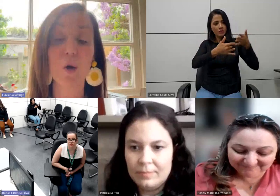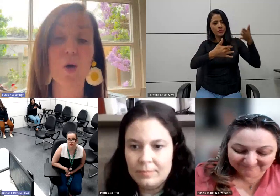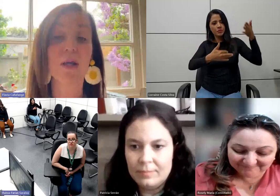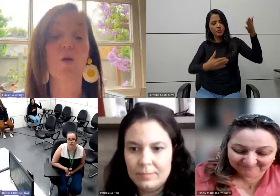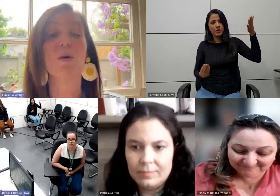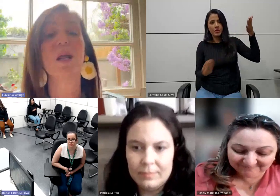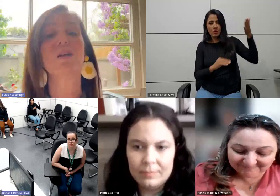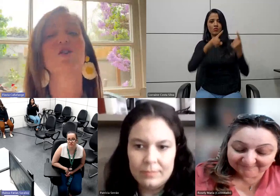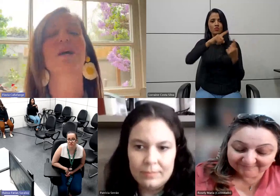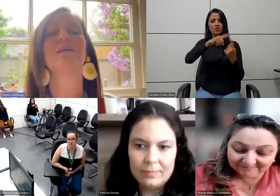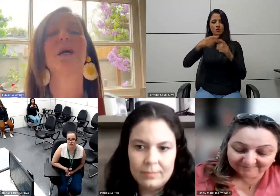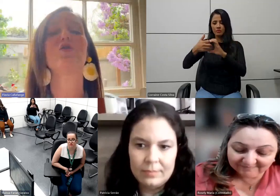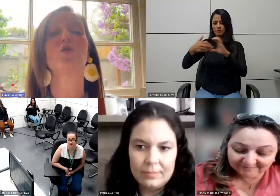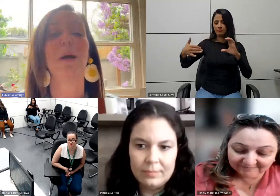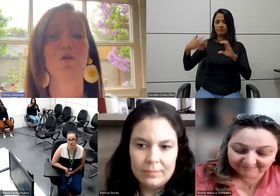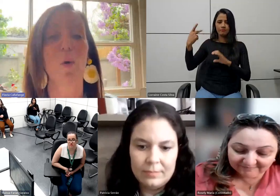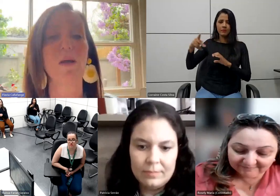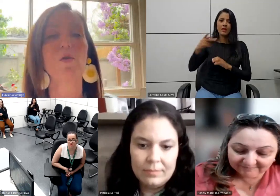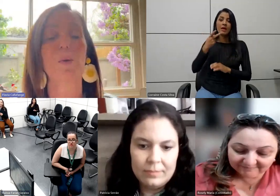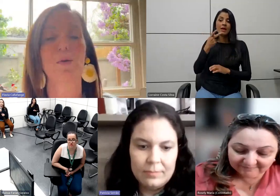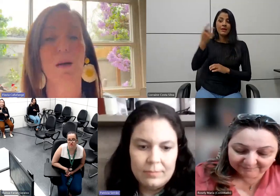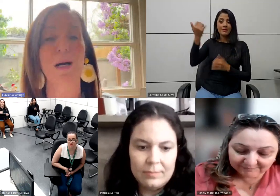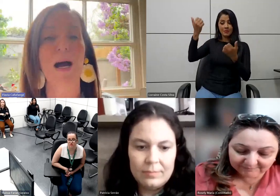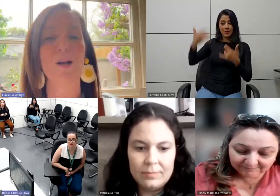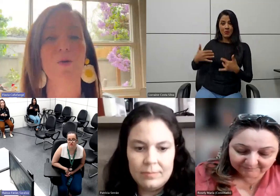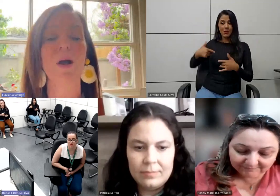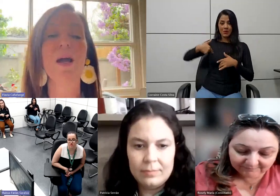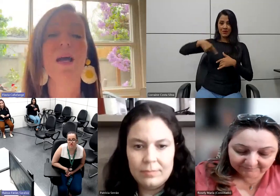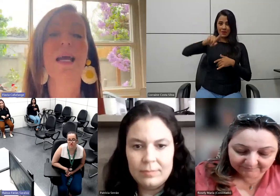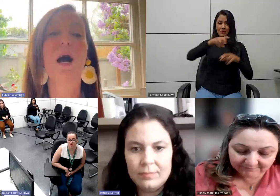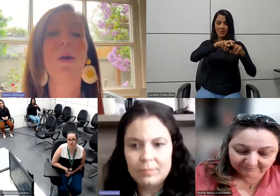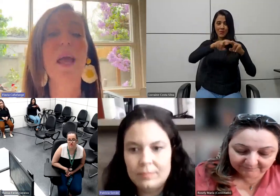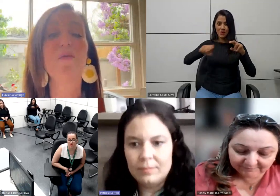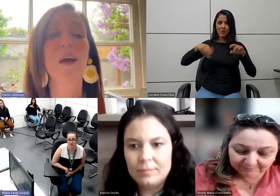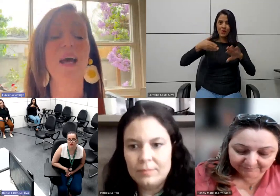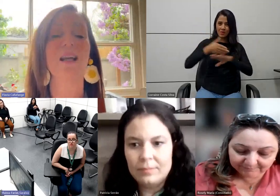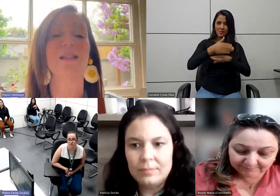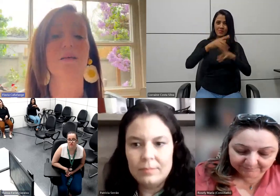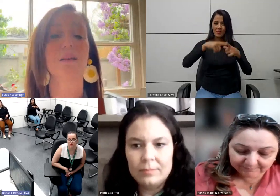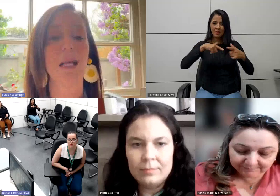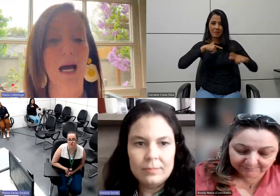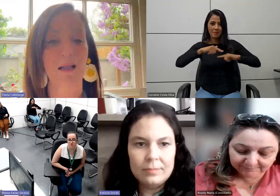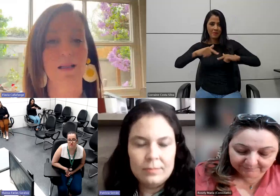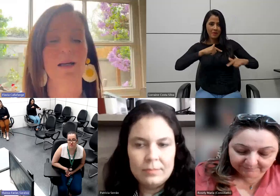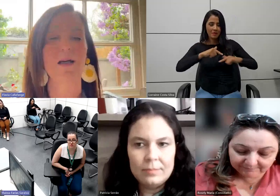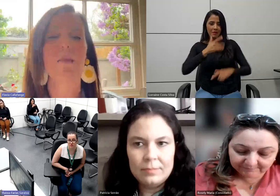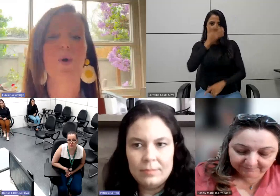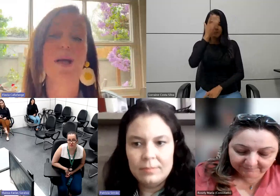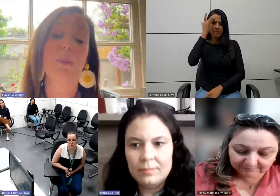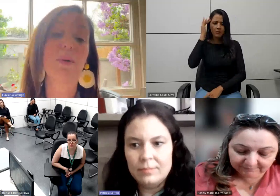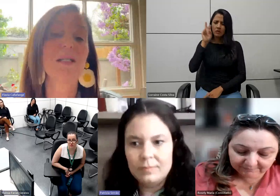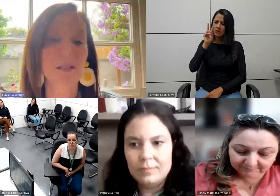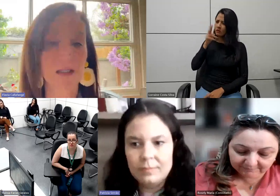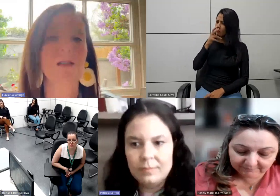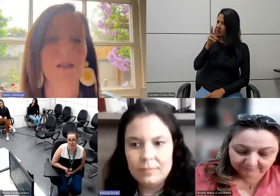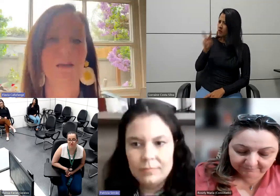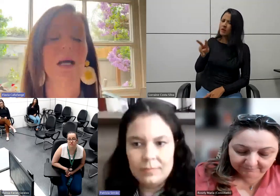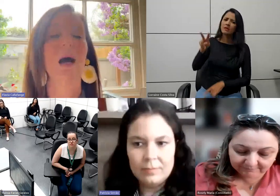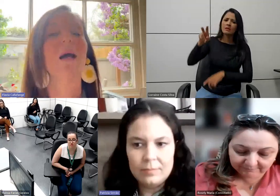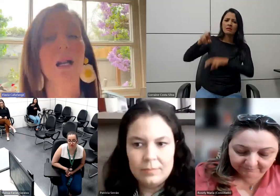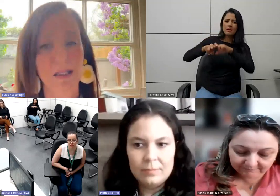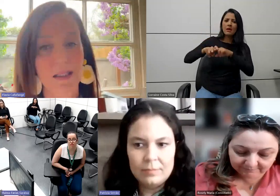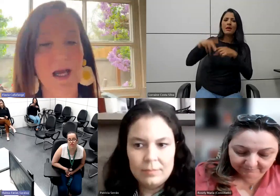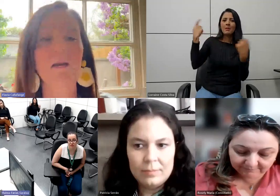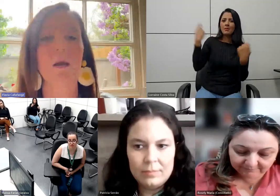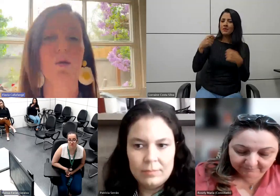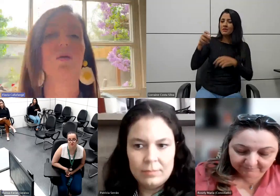Ela falou que quando ela está andando no metrô, indo para o trabalho e alguém vê ela sentada porque ela precisa se